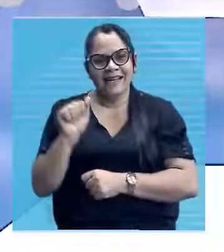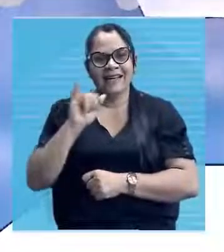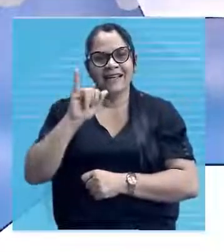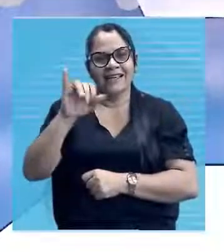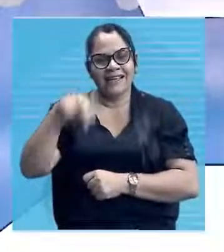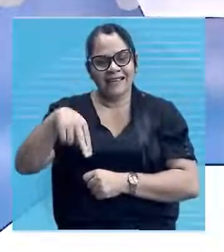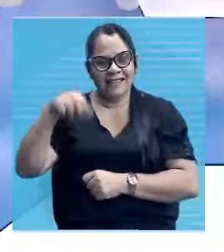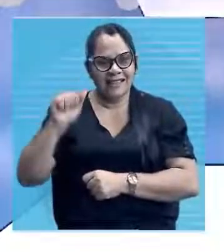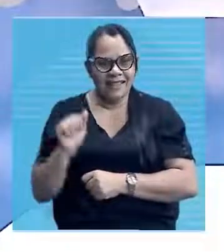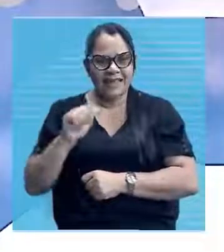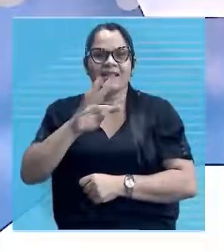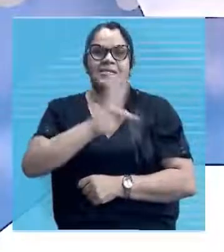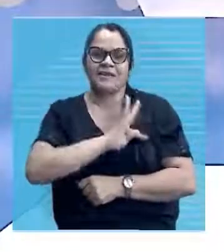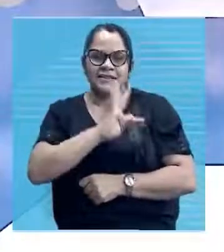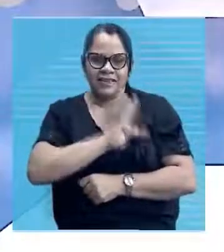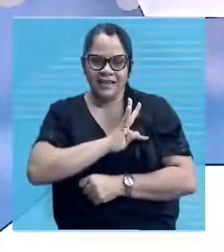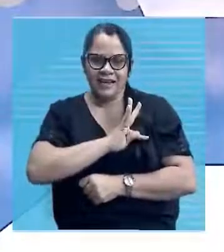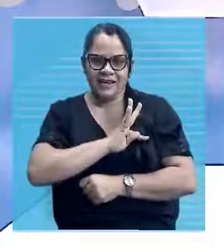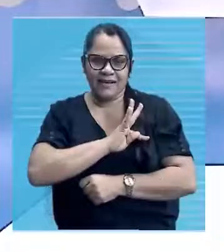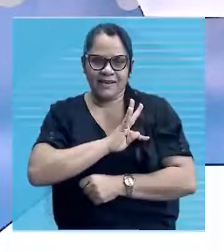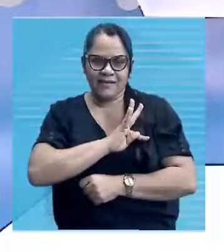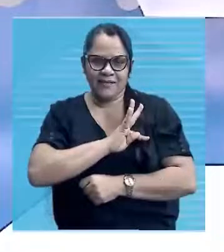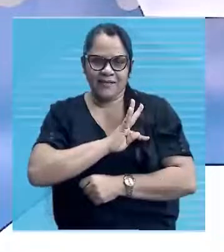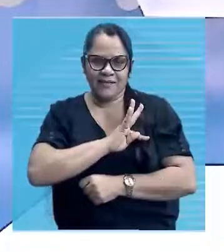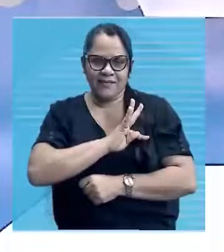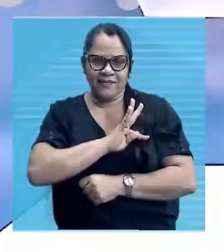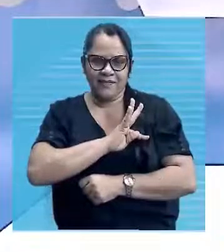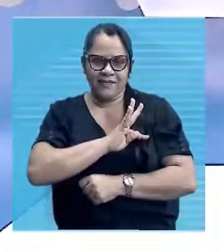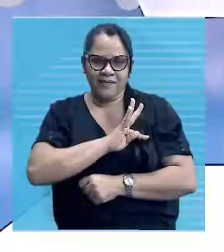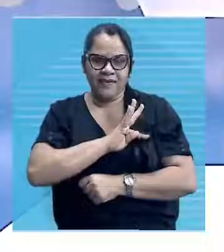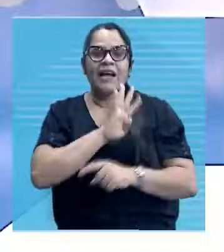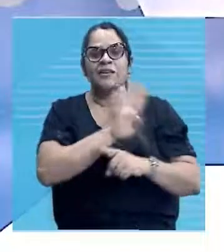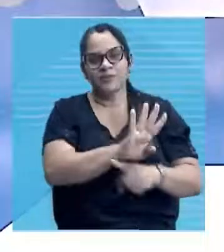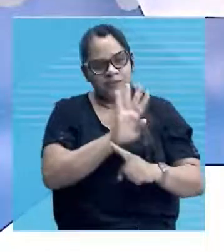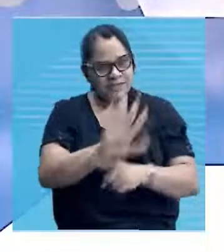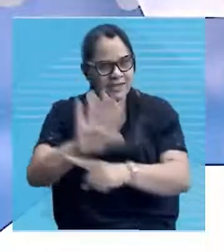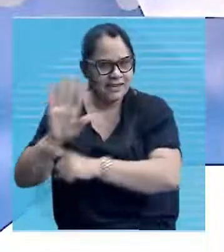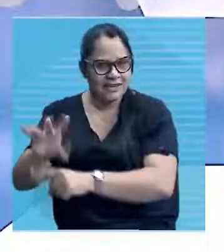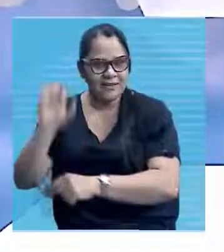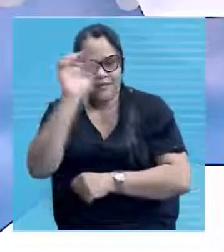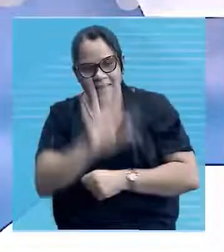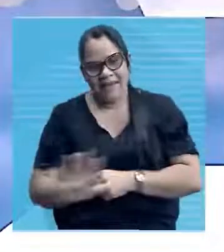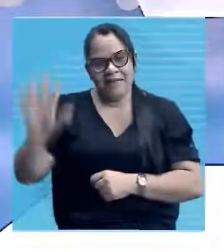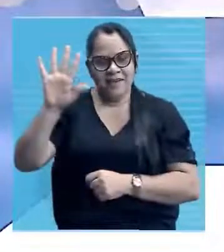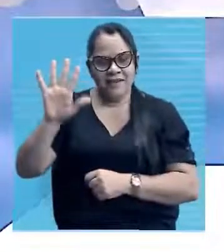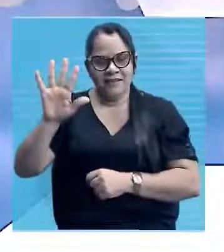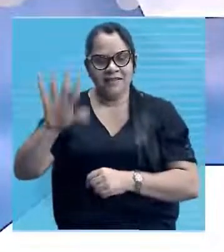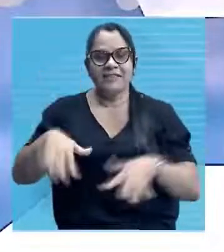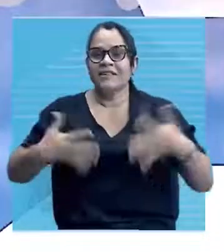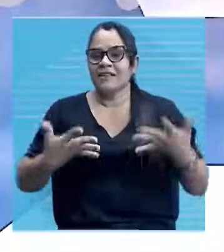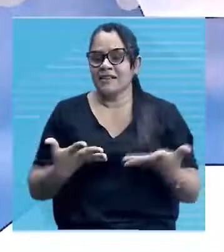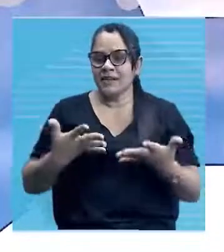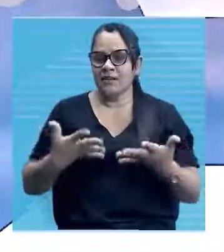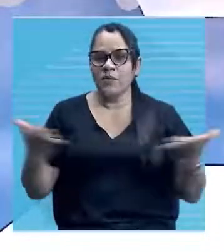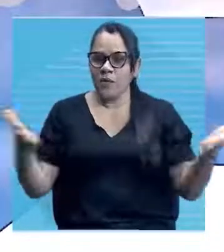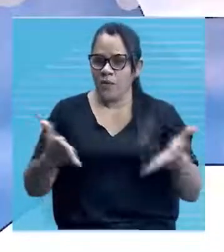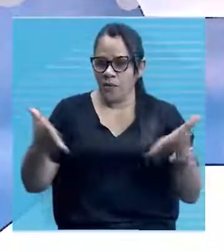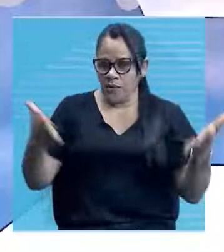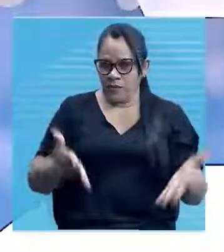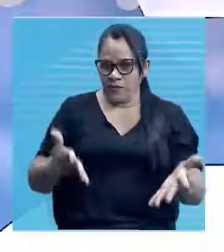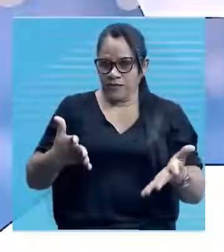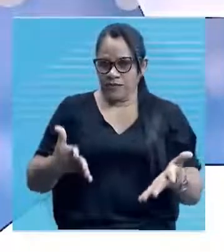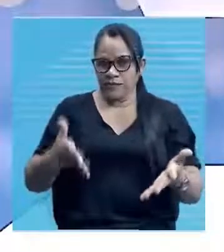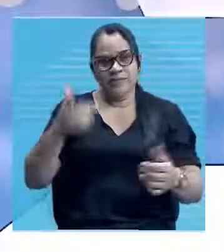ou seja, proporcionando essa imagem que vocês estão visualizando aí. E aí, galerinha, hoje nós vamos dar